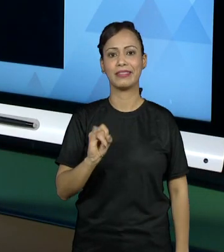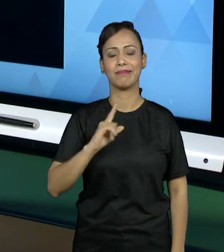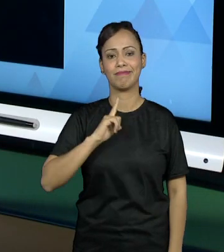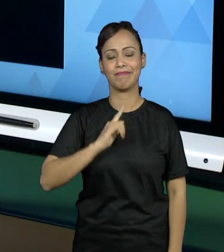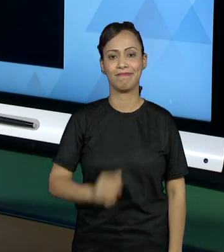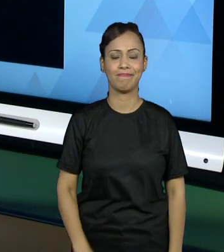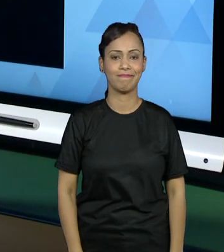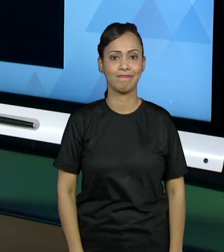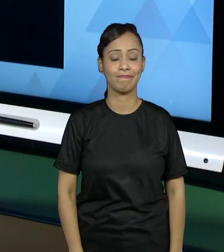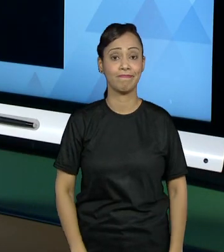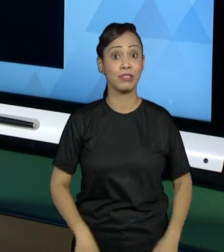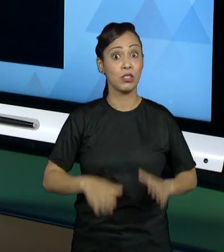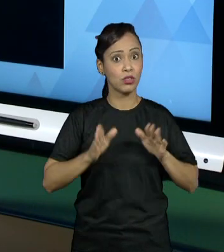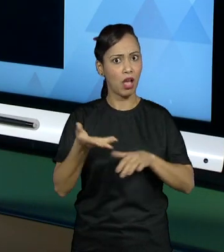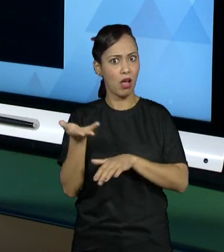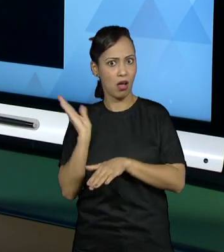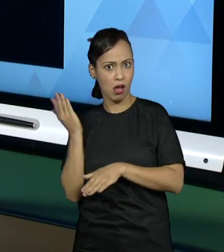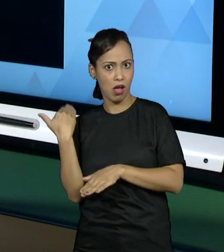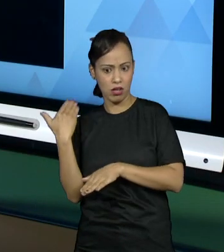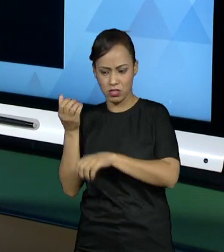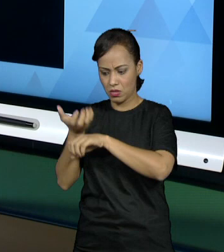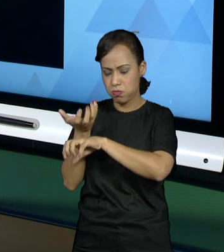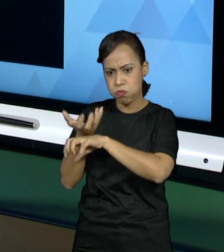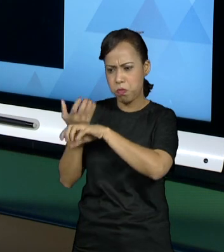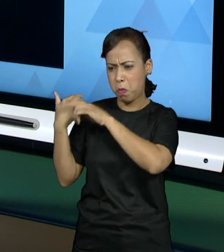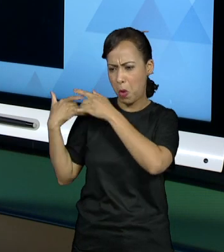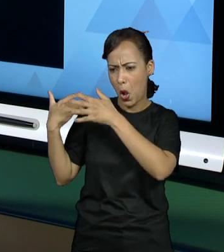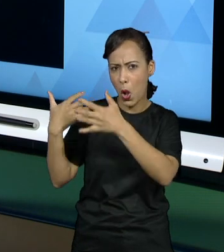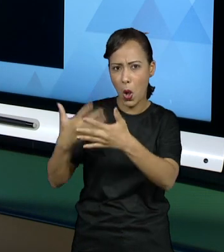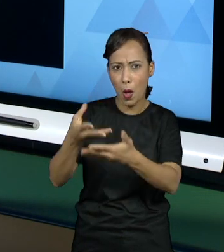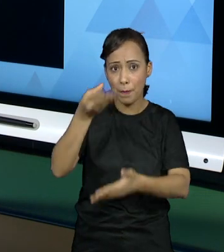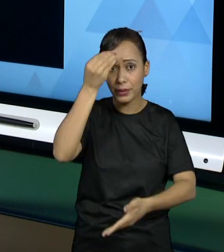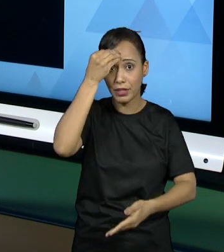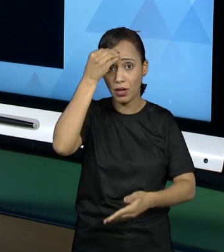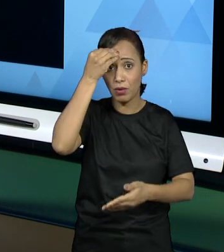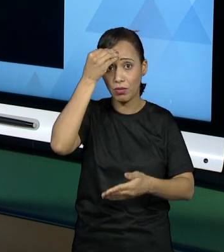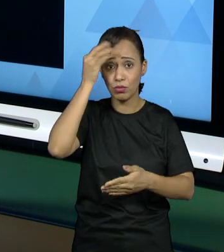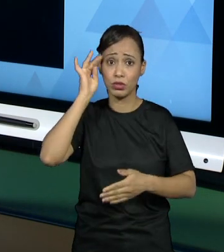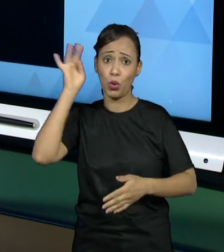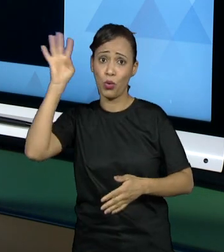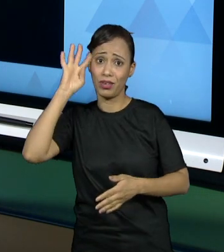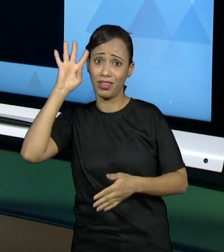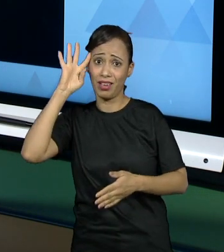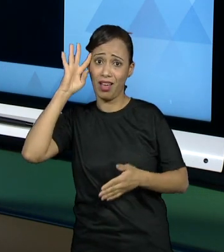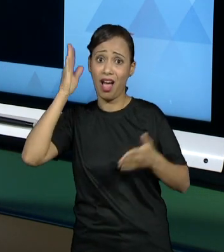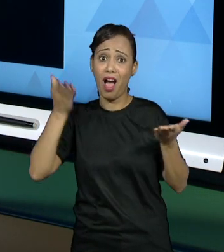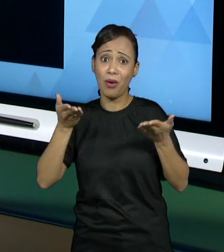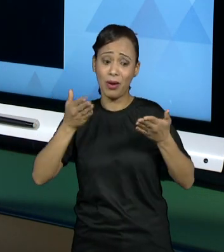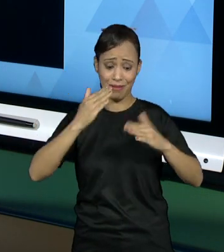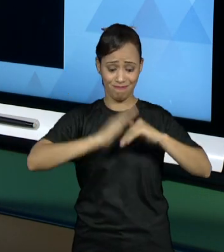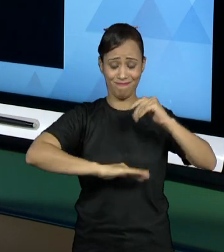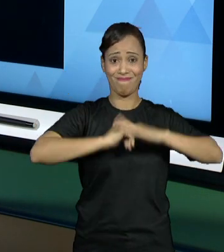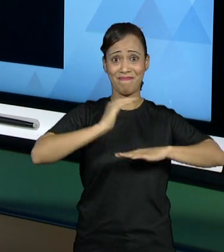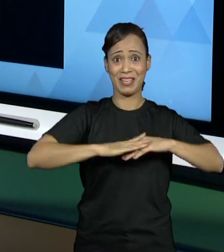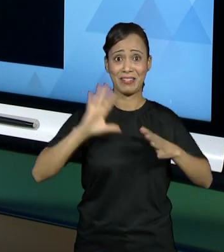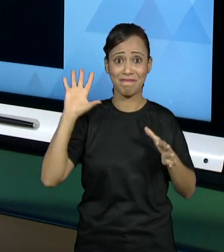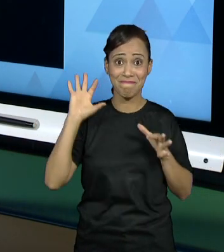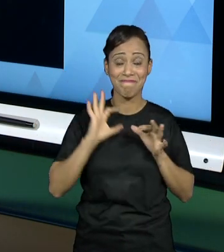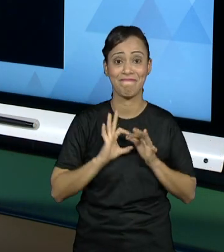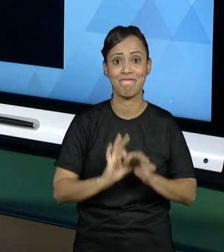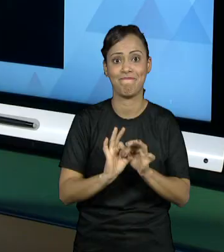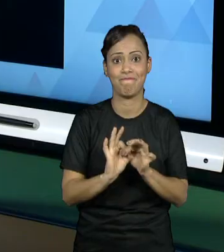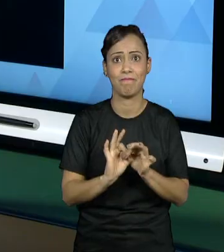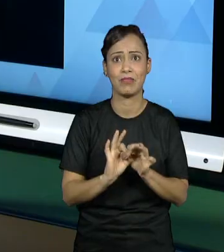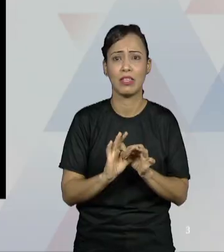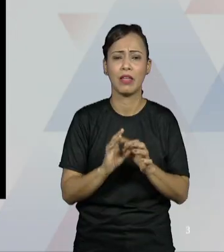adquiriu conhecimentos e agora chegou a hora de colocá-los em prática. Então, aqui você consegue enxergar uma nuvem de